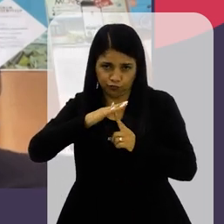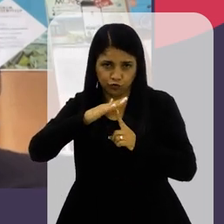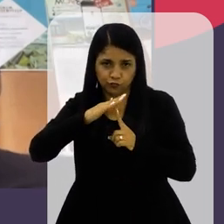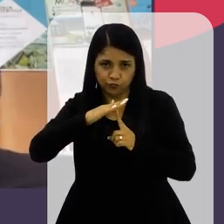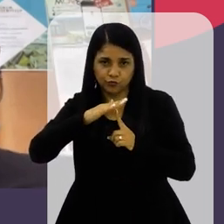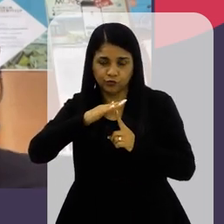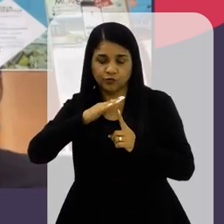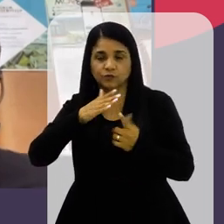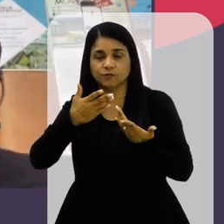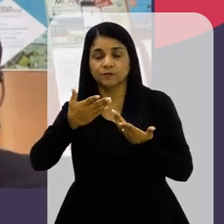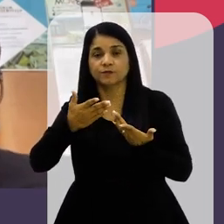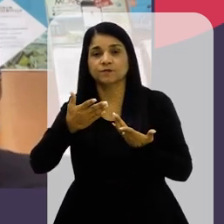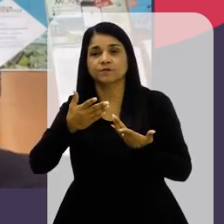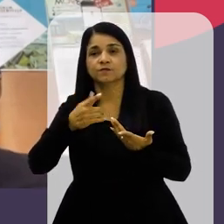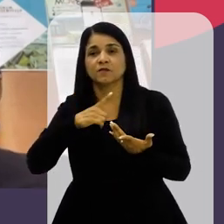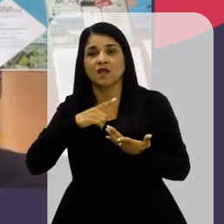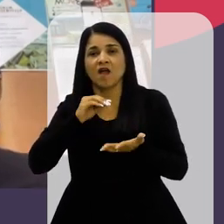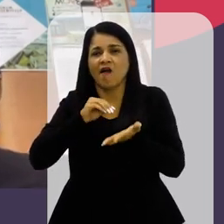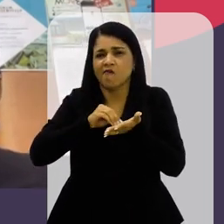motivos N